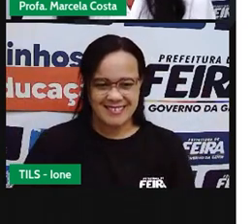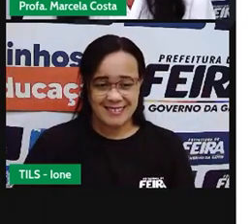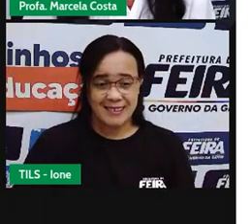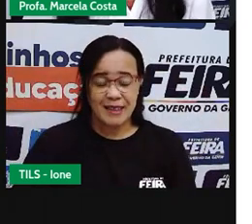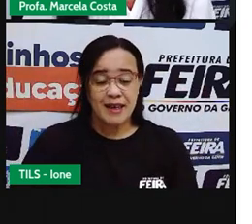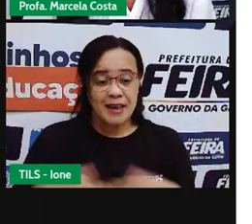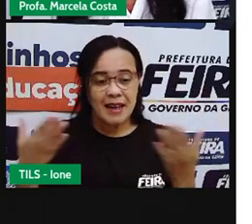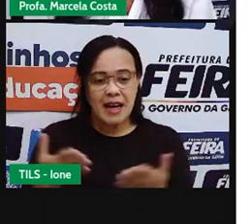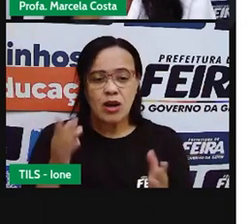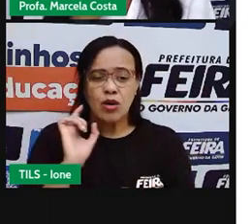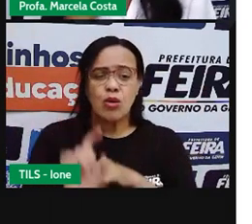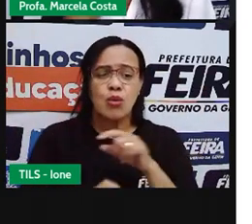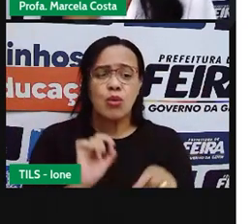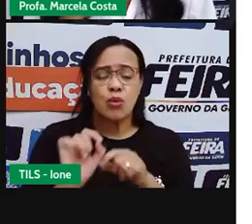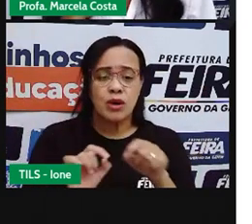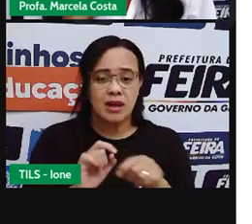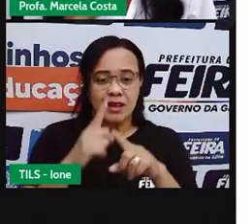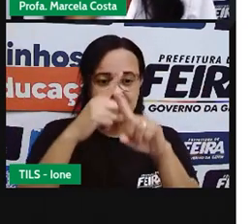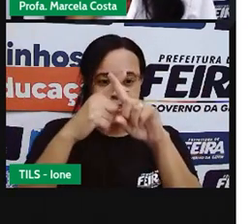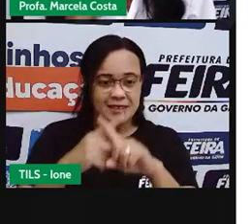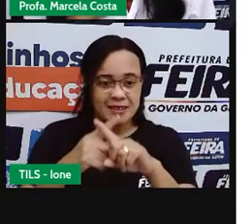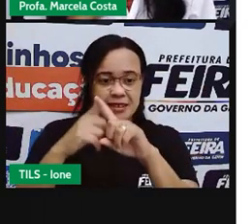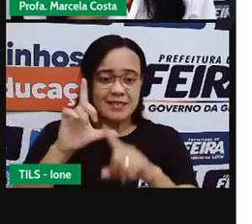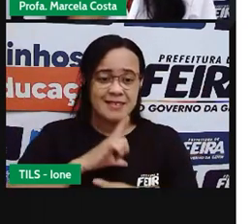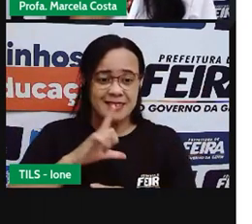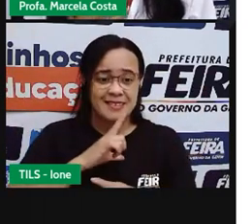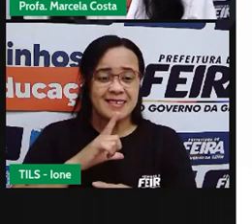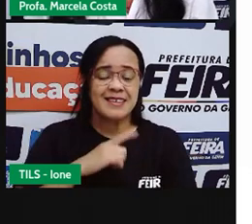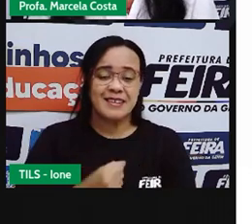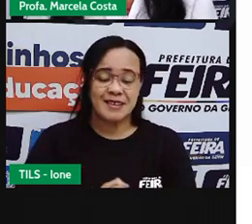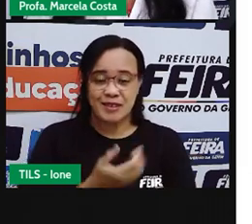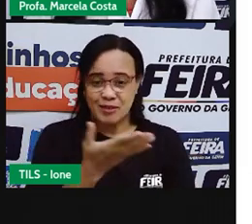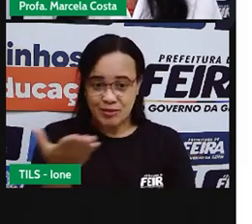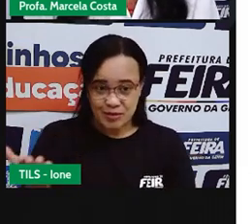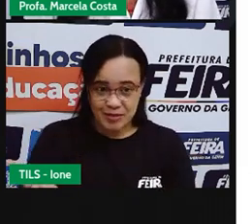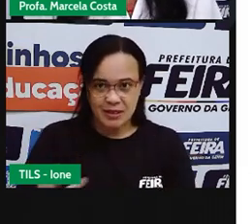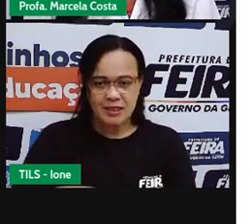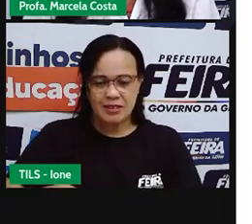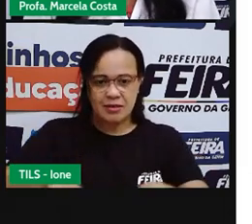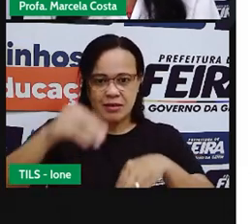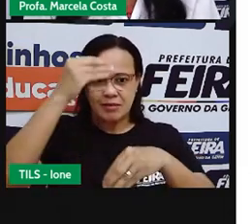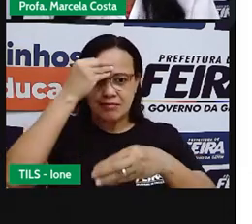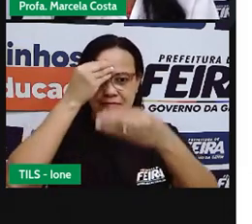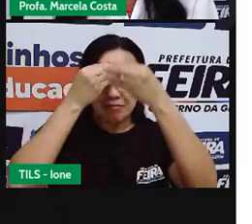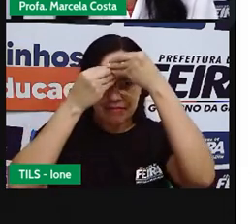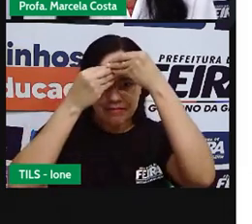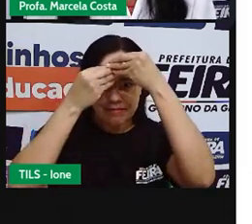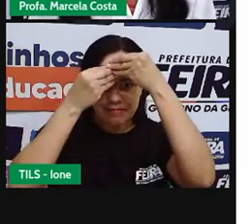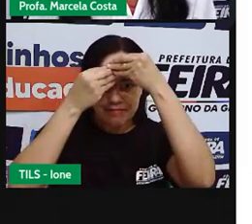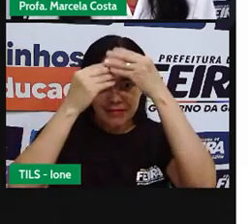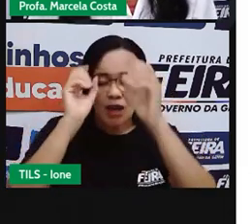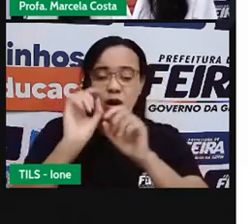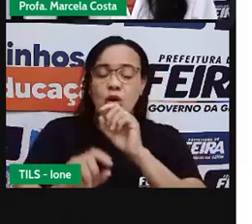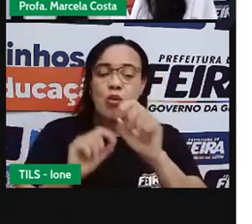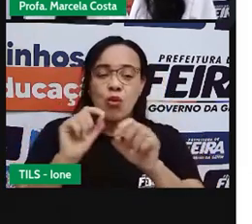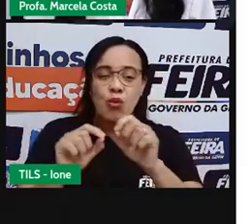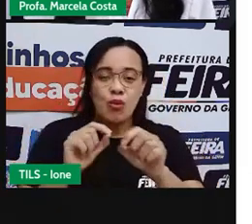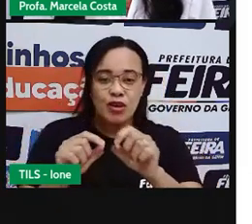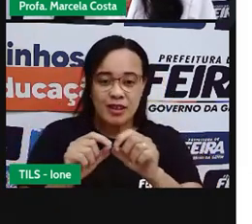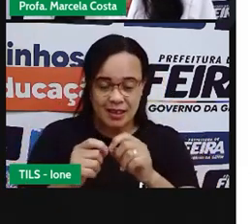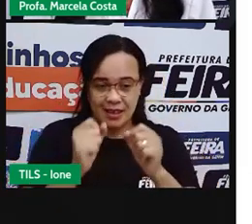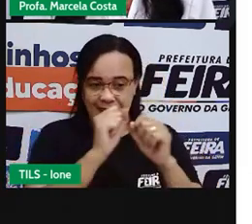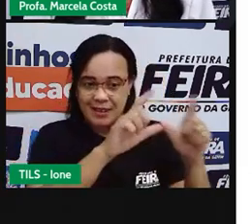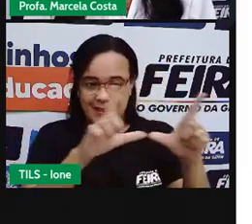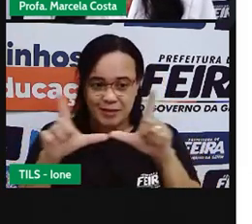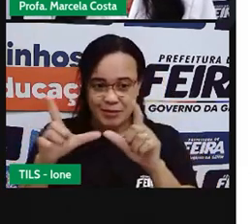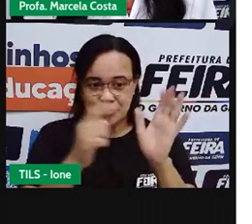Agora, crianças. Tem um outro desafio. Você vai memorizar o trava-língua. Que